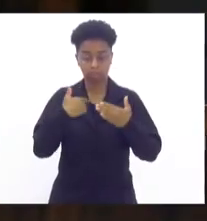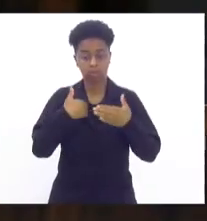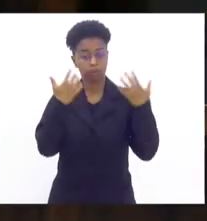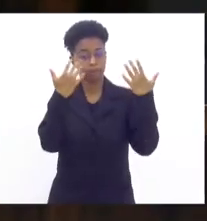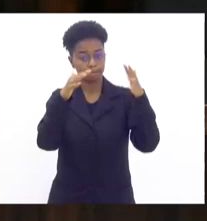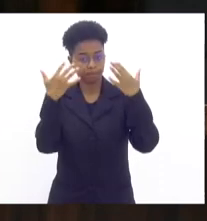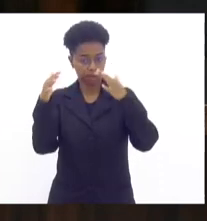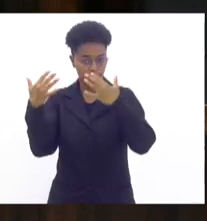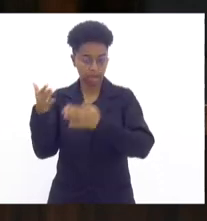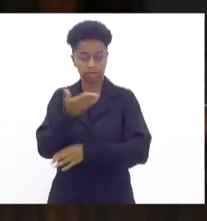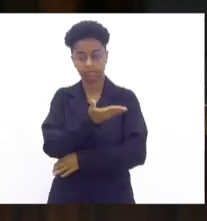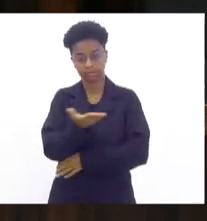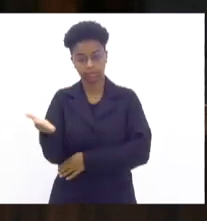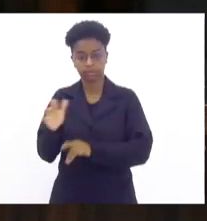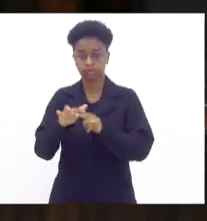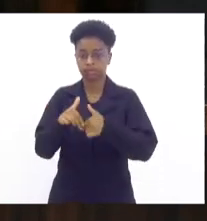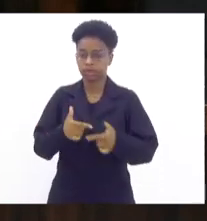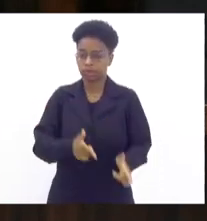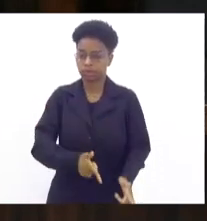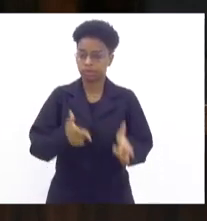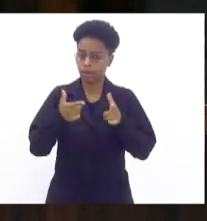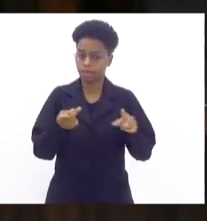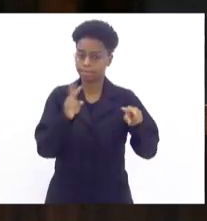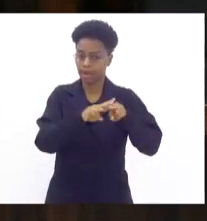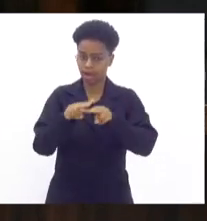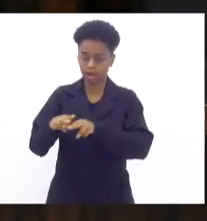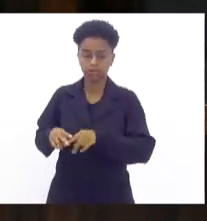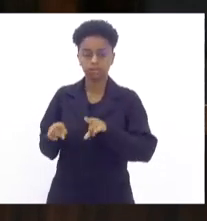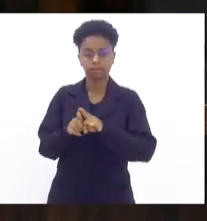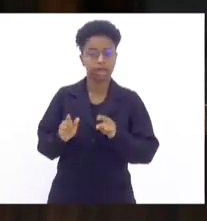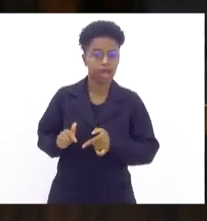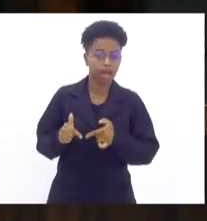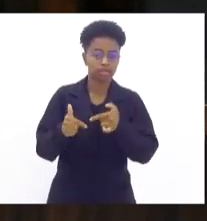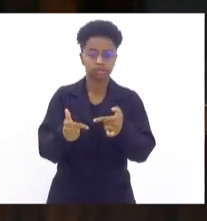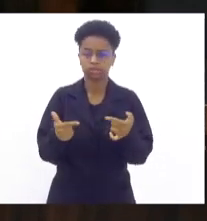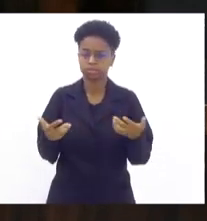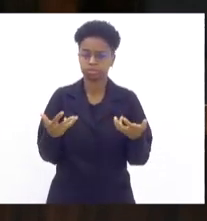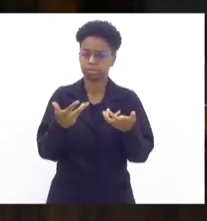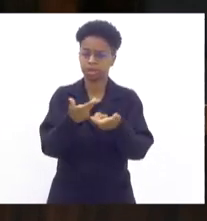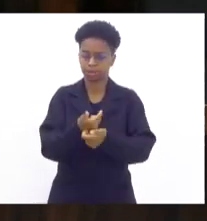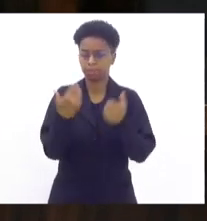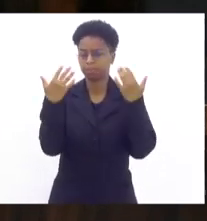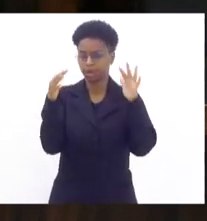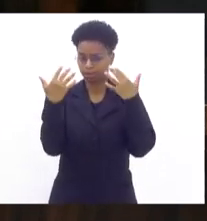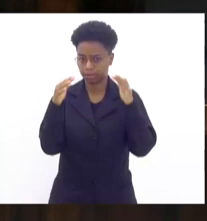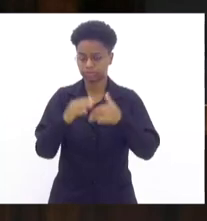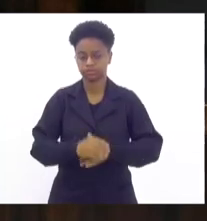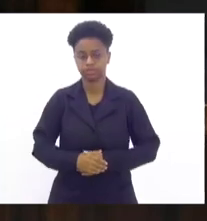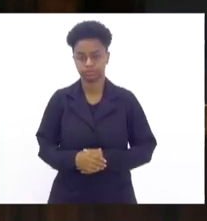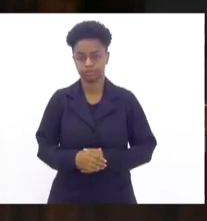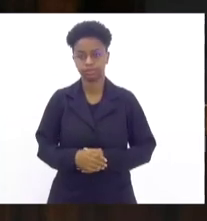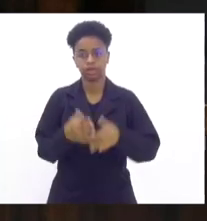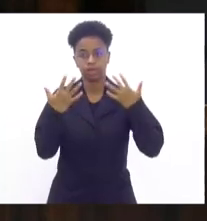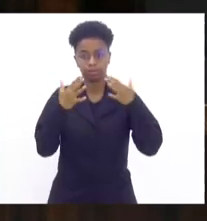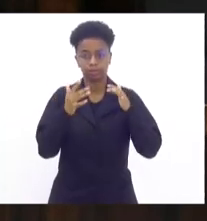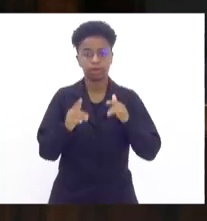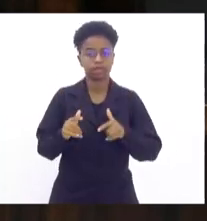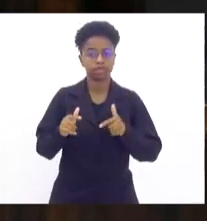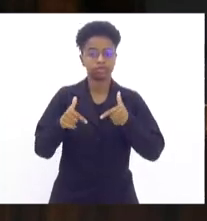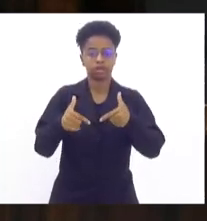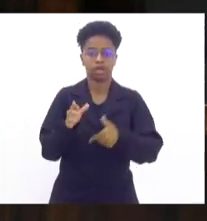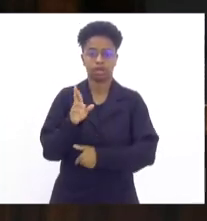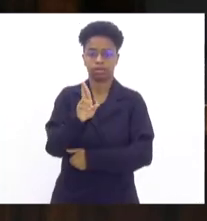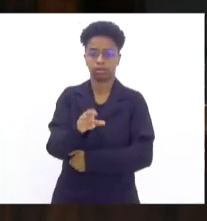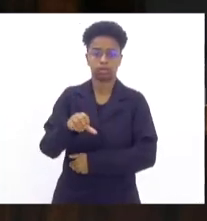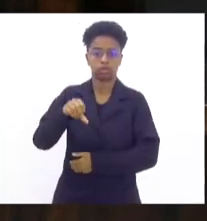parabenizo pelos vários fuzis apreendidos, pela operação de sucesso. Parabéns por estar à frente do 9º Batalhão